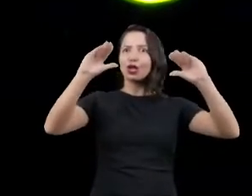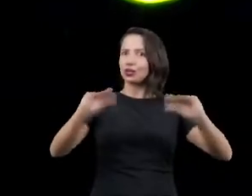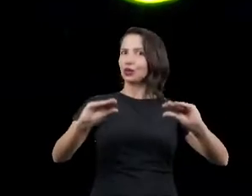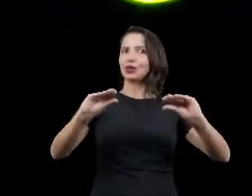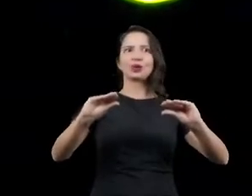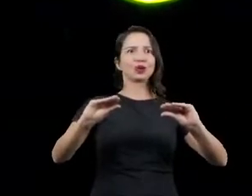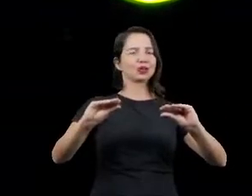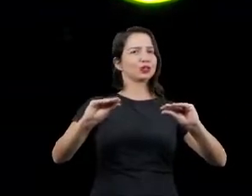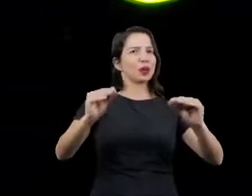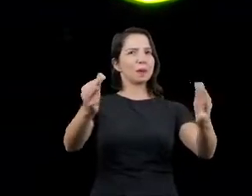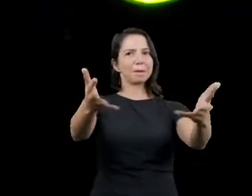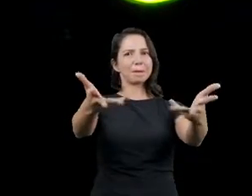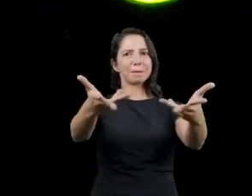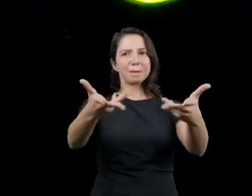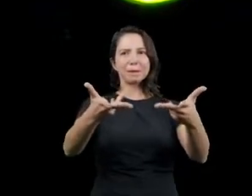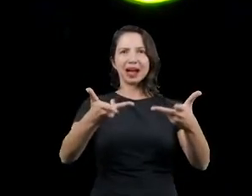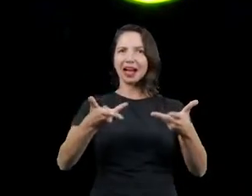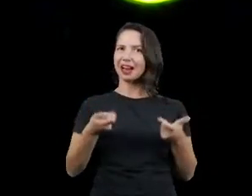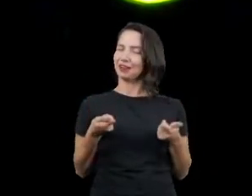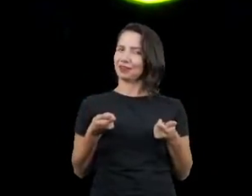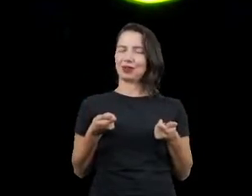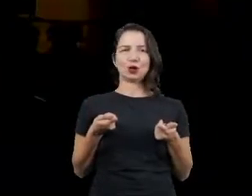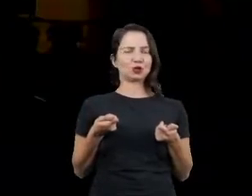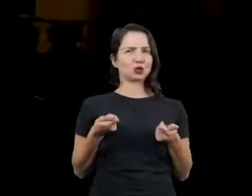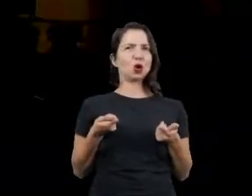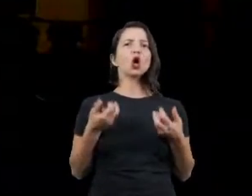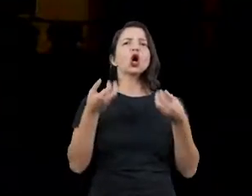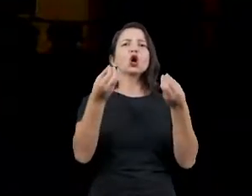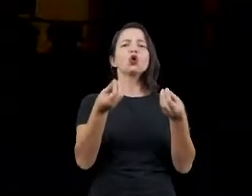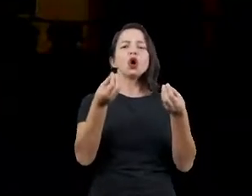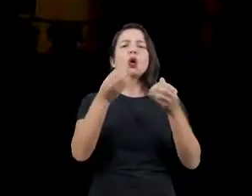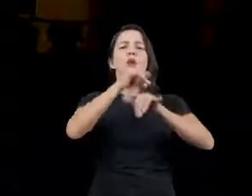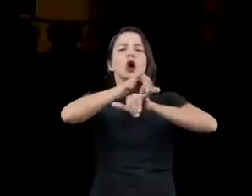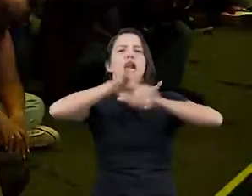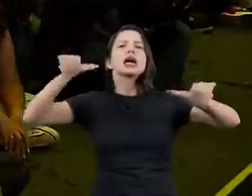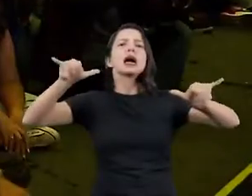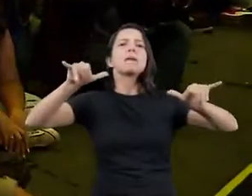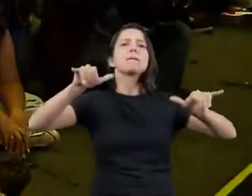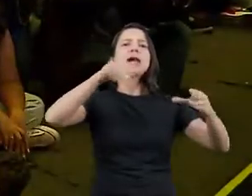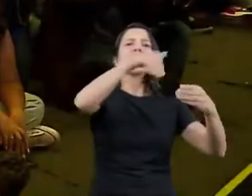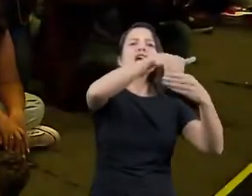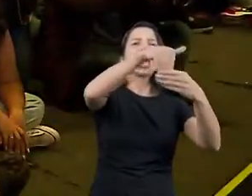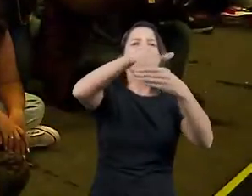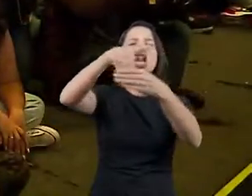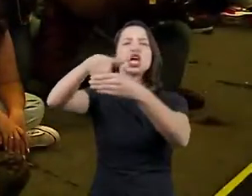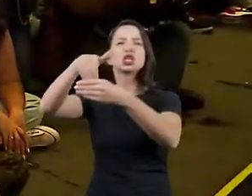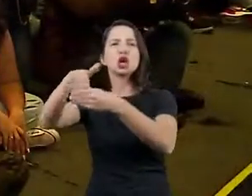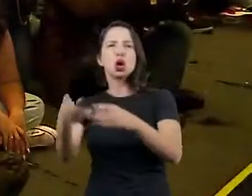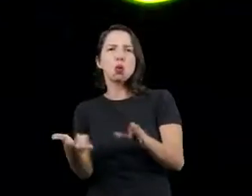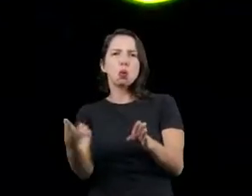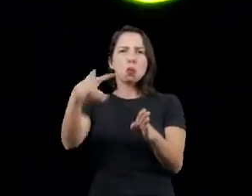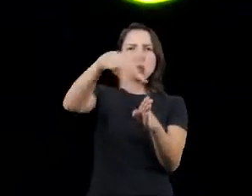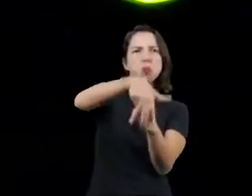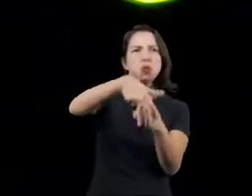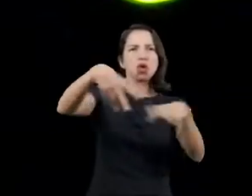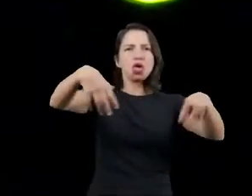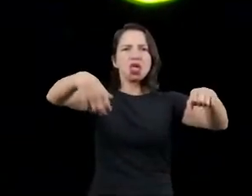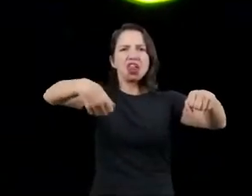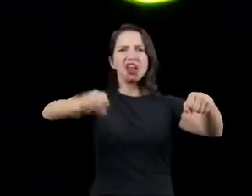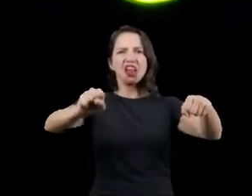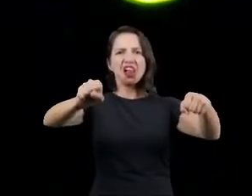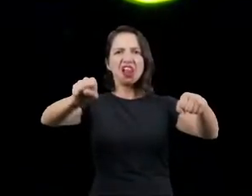moto, seata ou jet ski, mas faz uma campanha participativa,